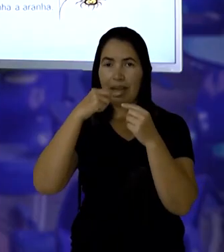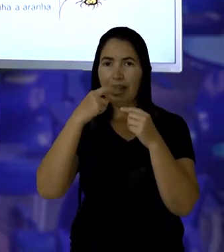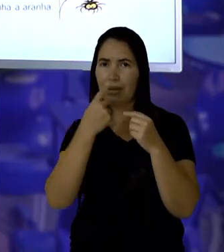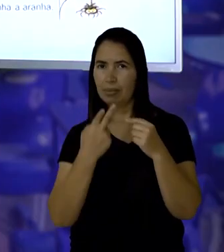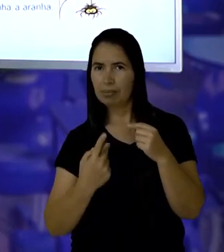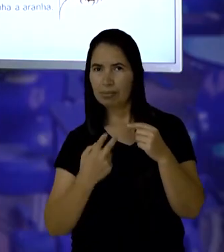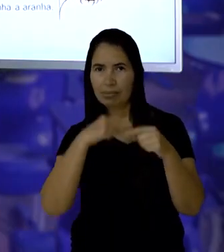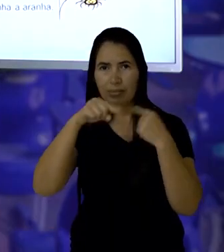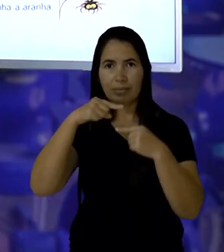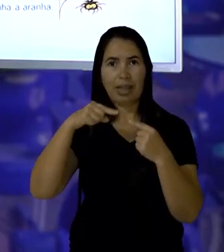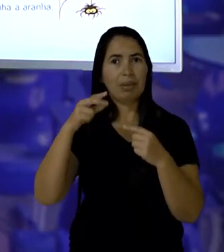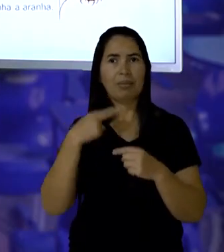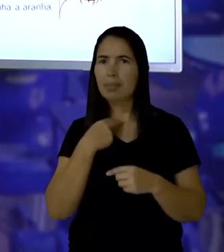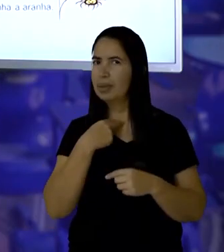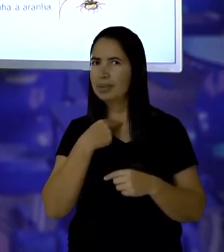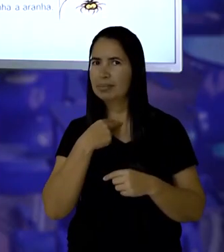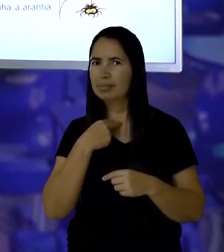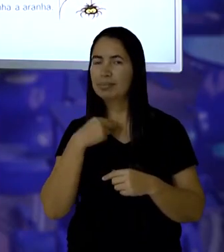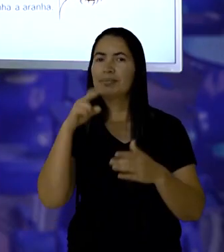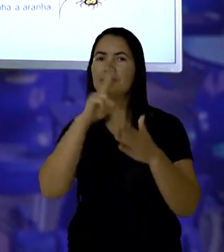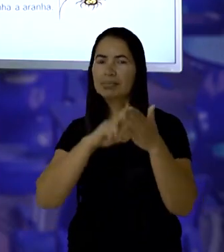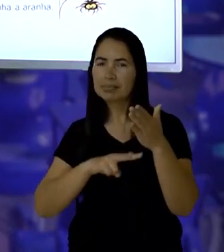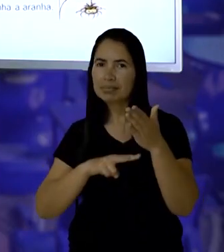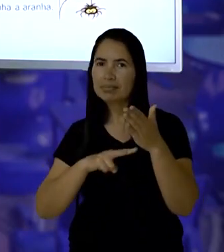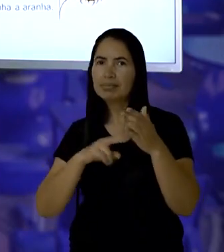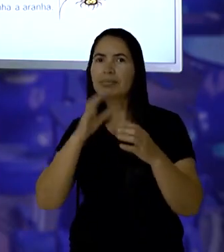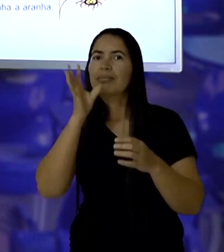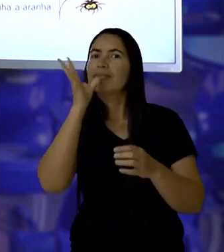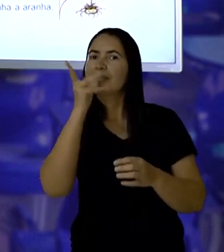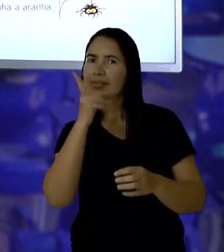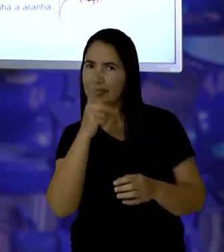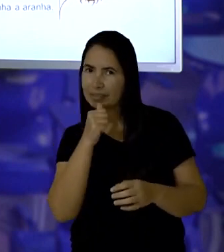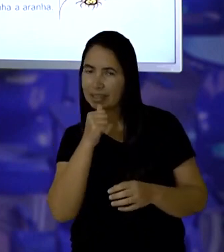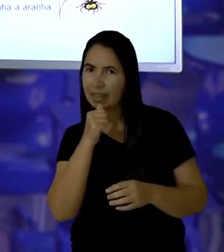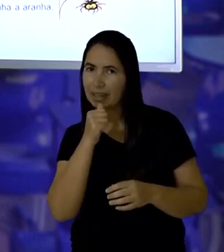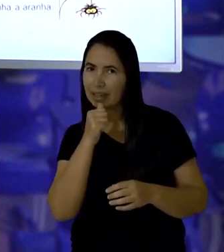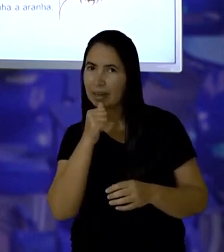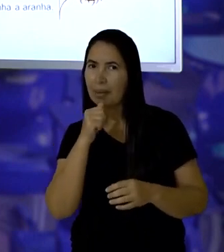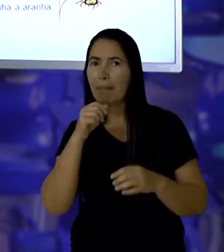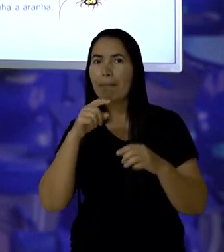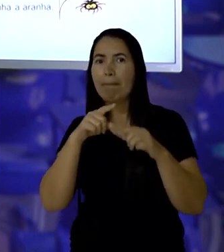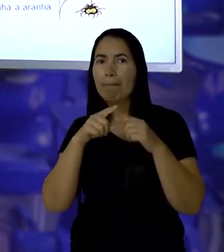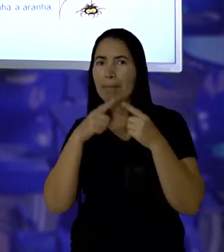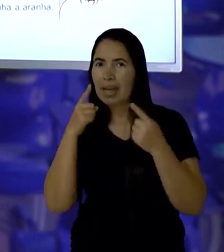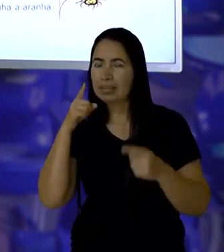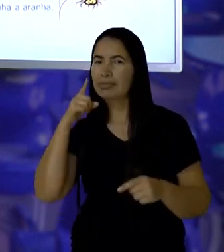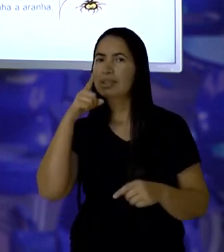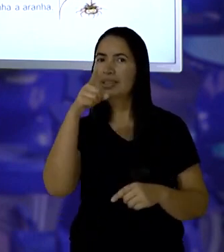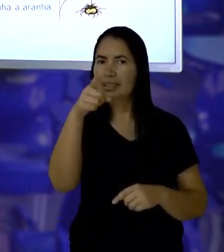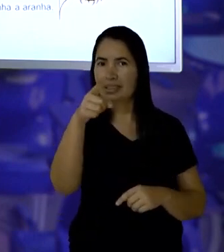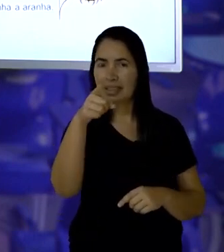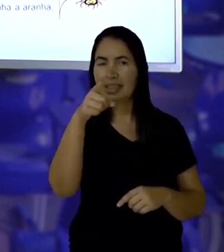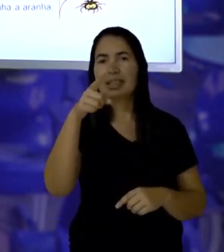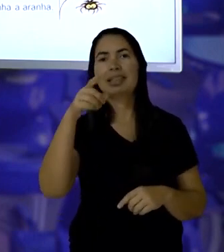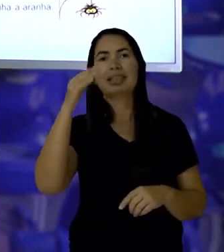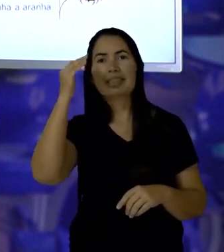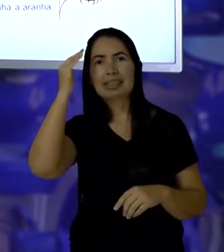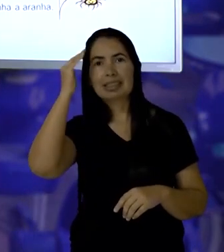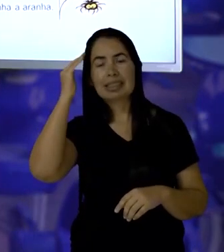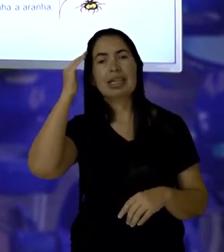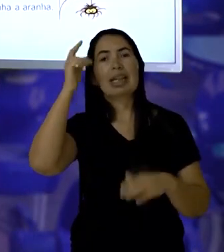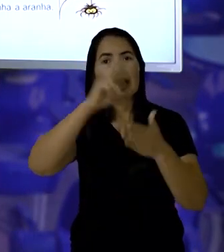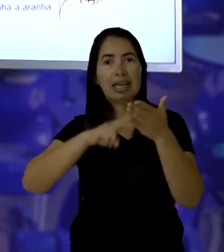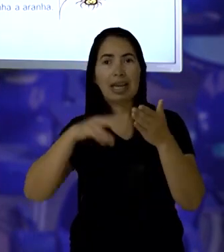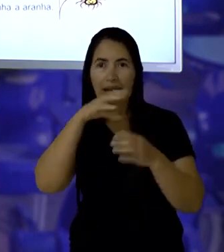Para que eu não enrole a minha língua, eu vou ler esses textos um pouco mais devagar. Mas aí, na casa de vocês, vocês